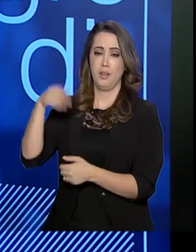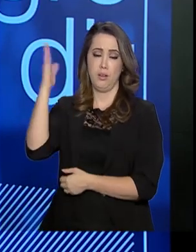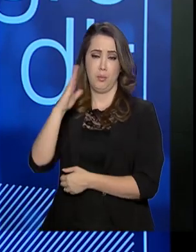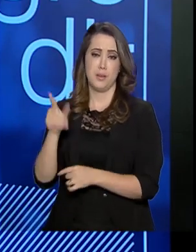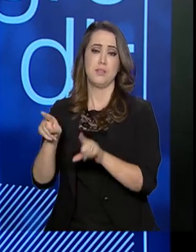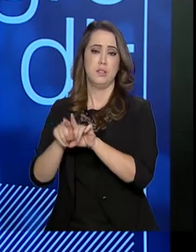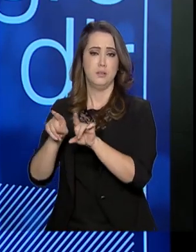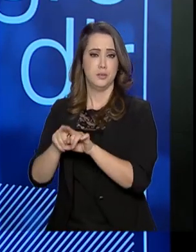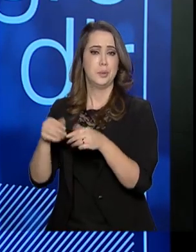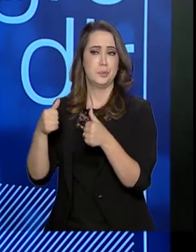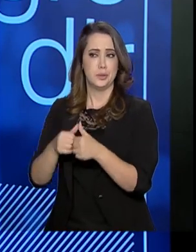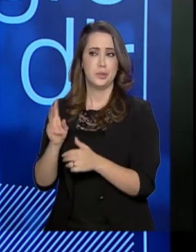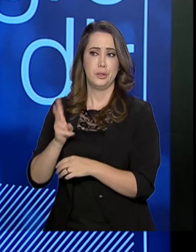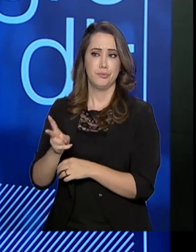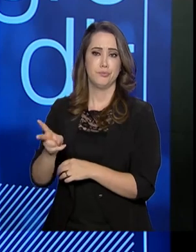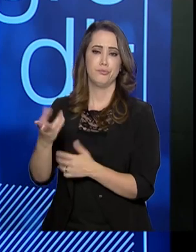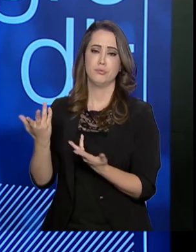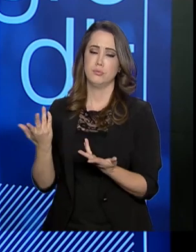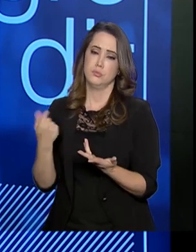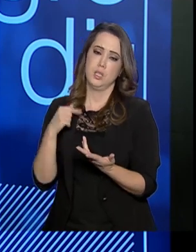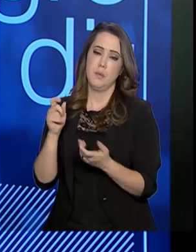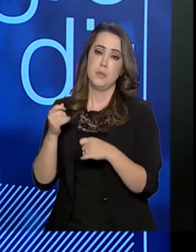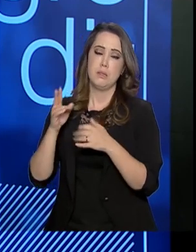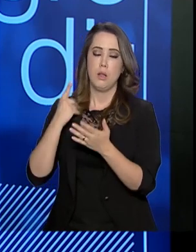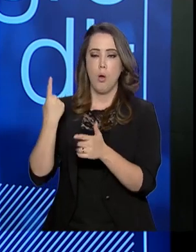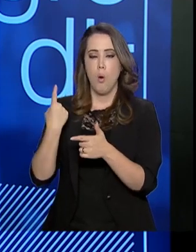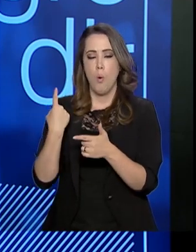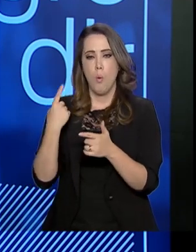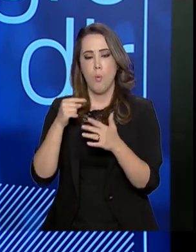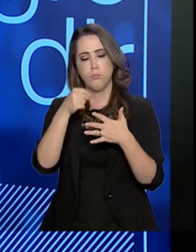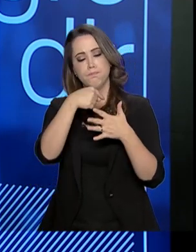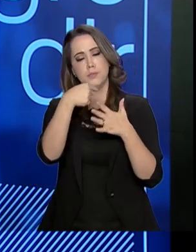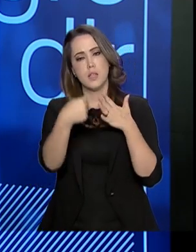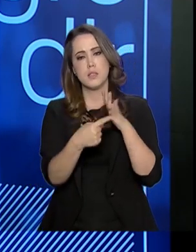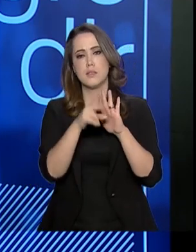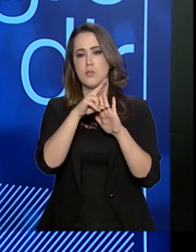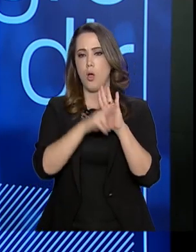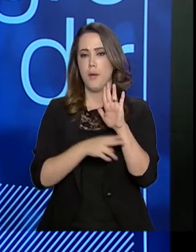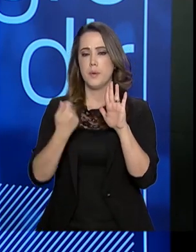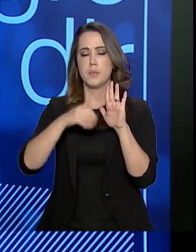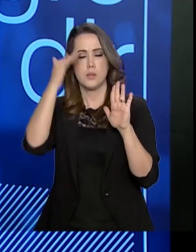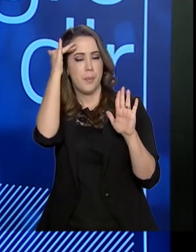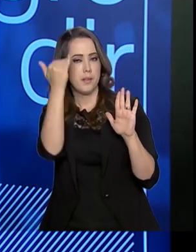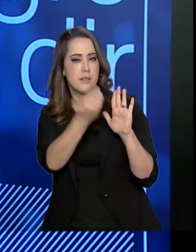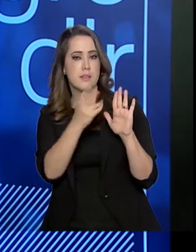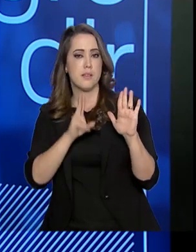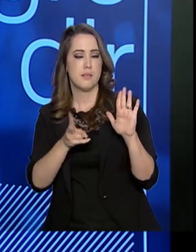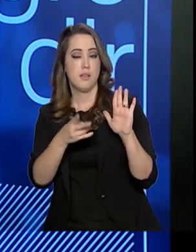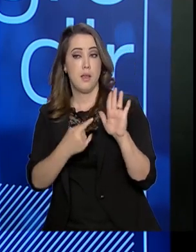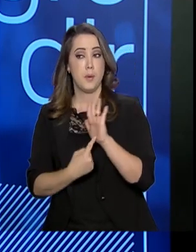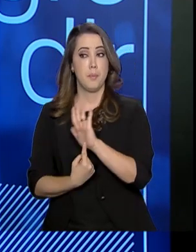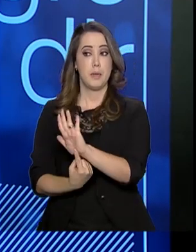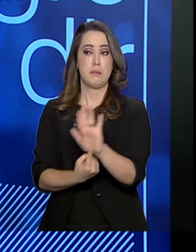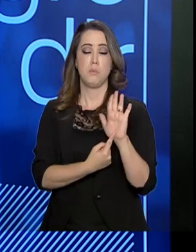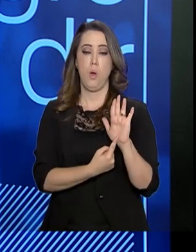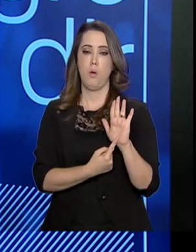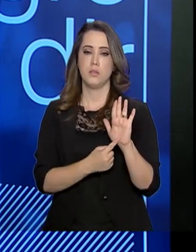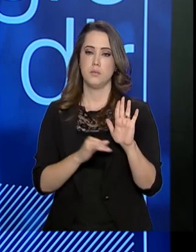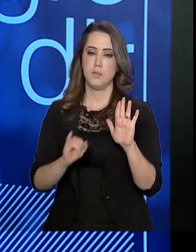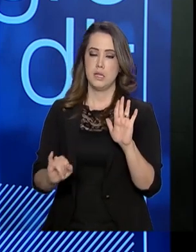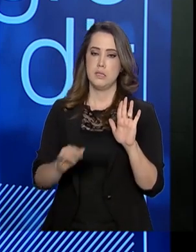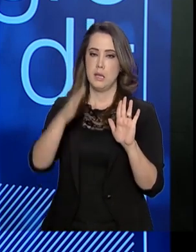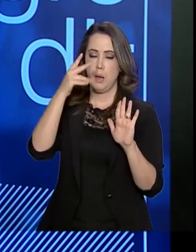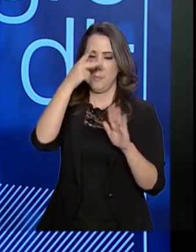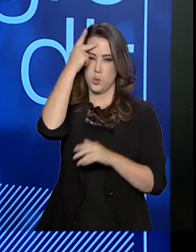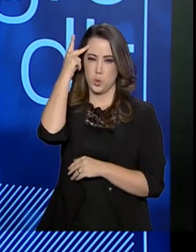Brasil também está presente. Então, essas questões precisam ser cumpridas e todo mês elas são apresentadas. Quando isso não